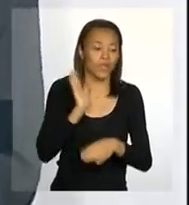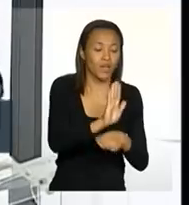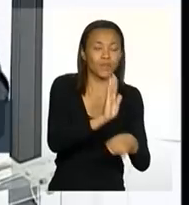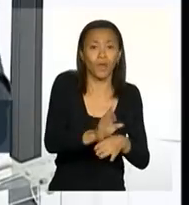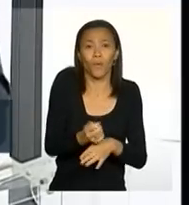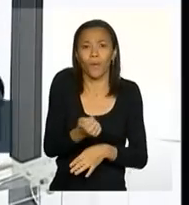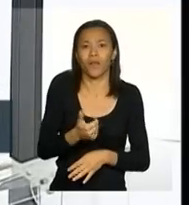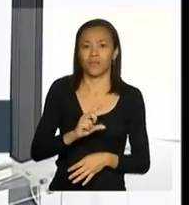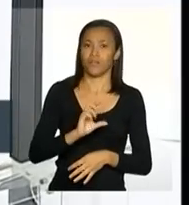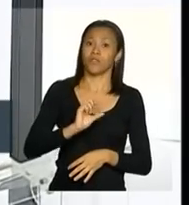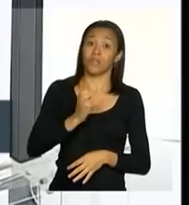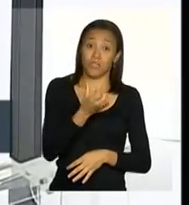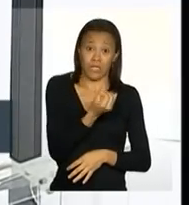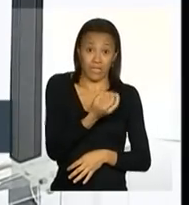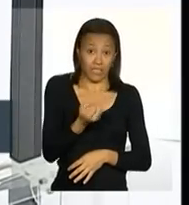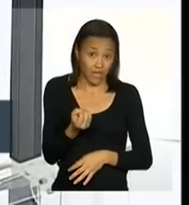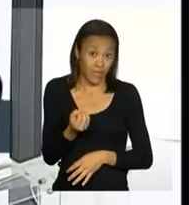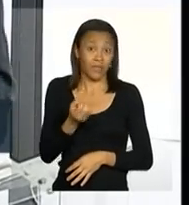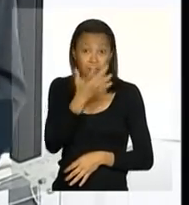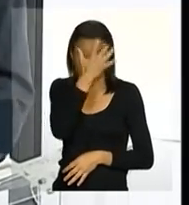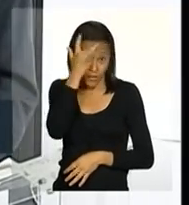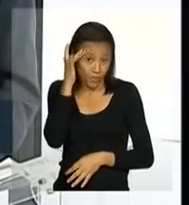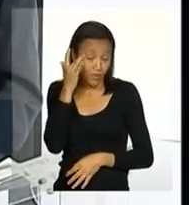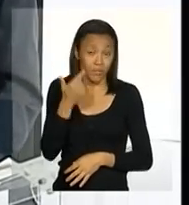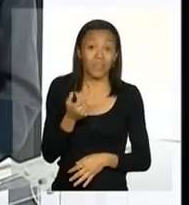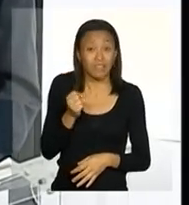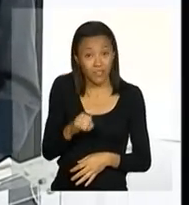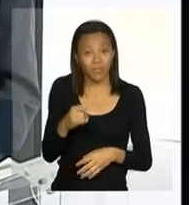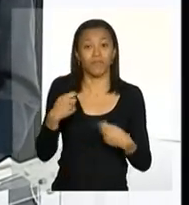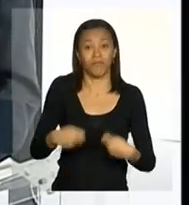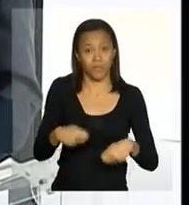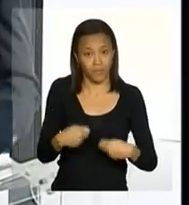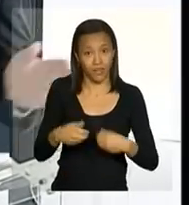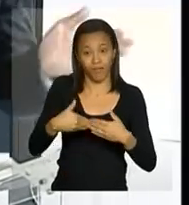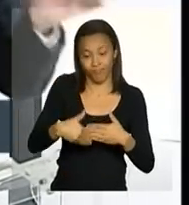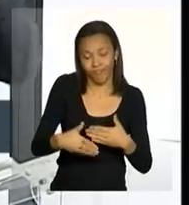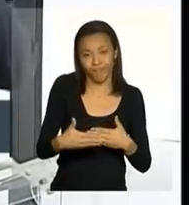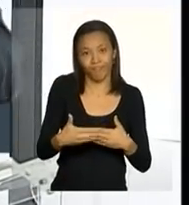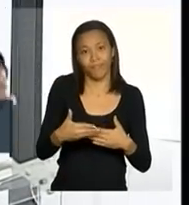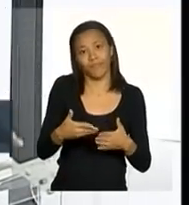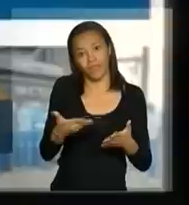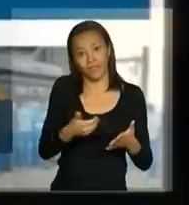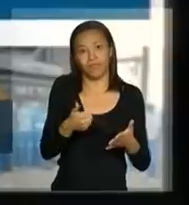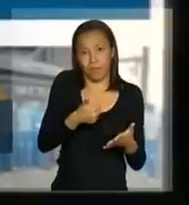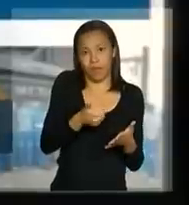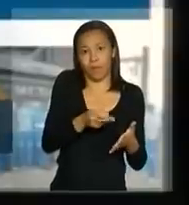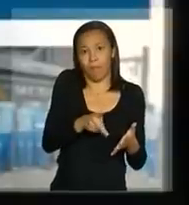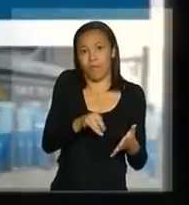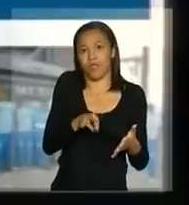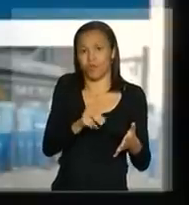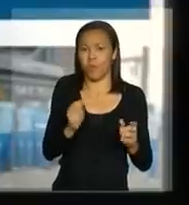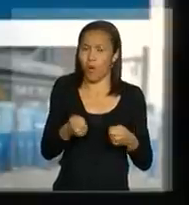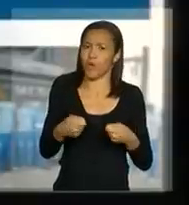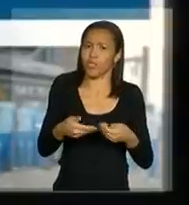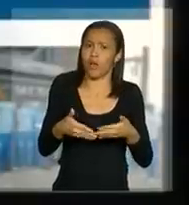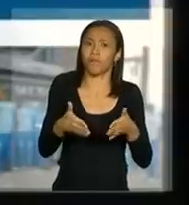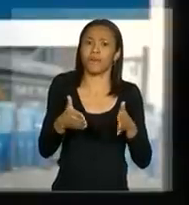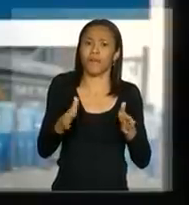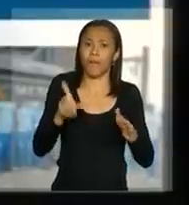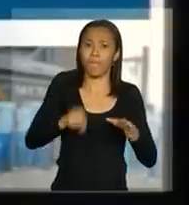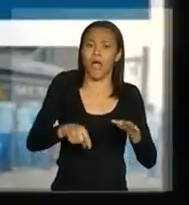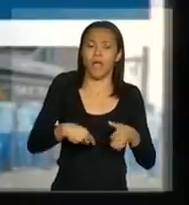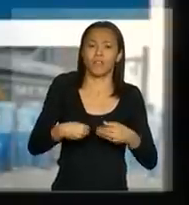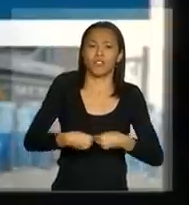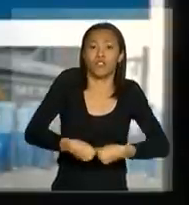600 mil pessoas desabrigadas se for necessário já nesse primeiro período, e obviamente podendo ampliar a aquisição desses